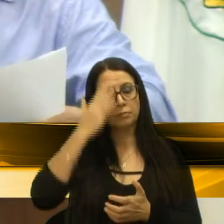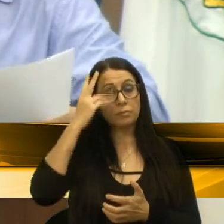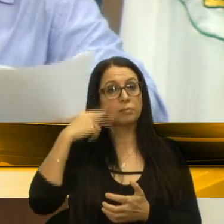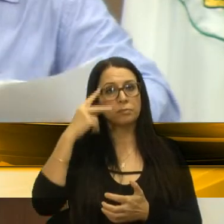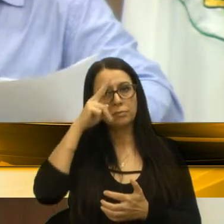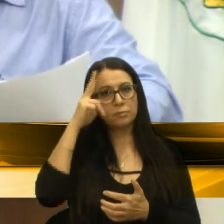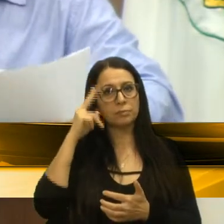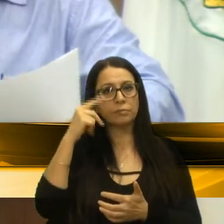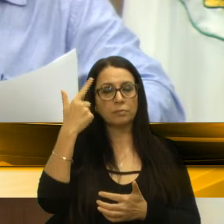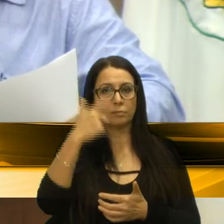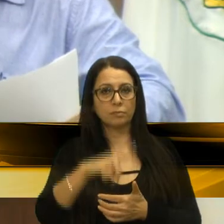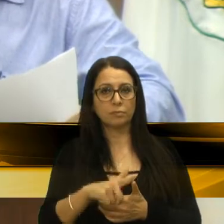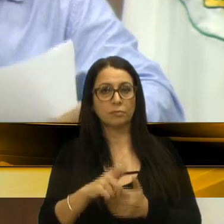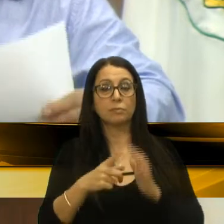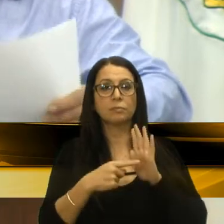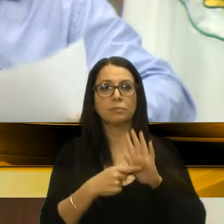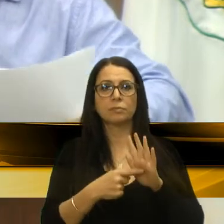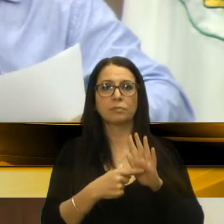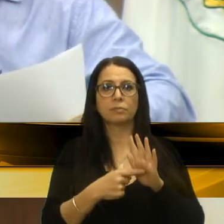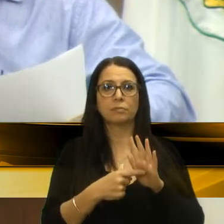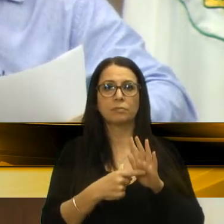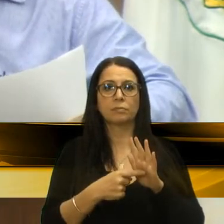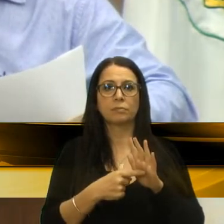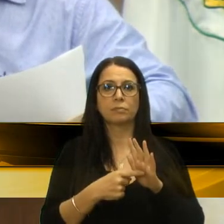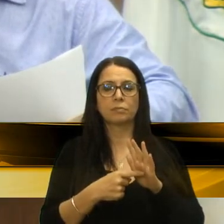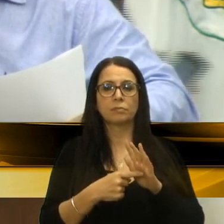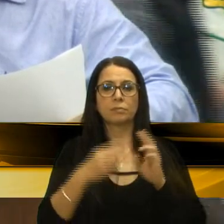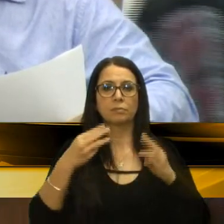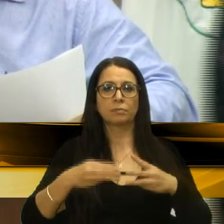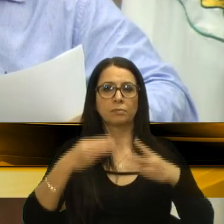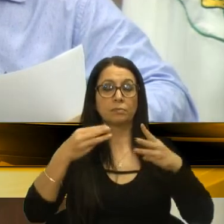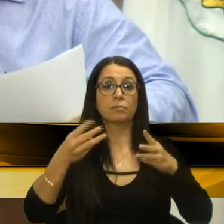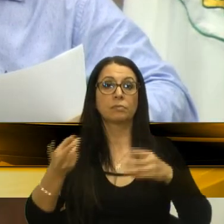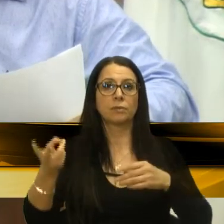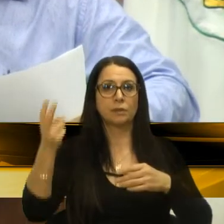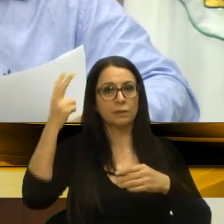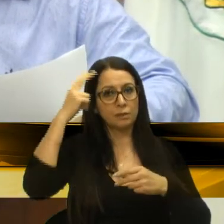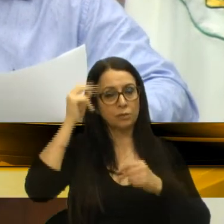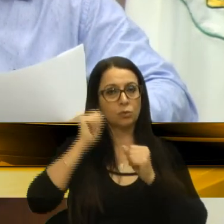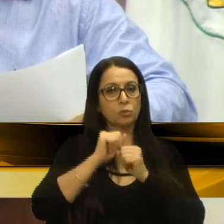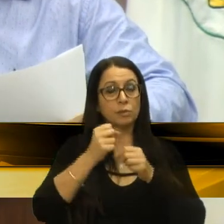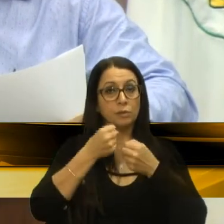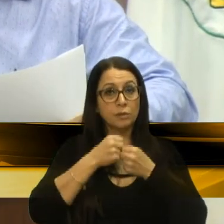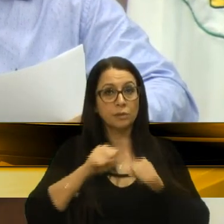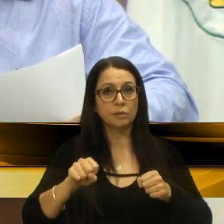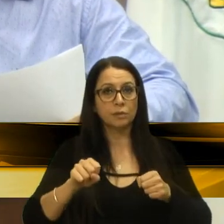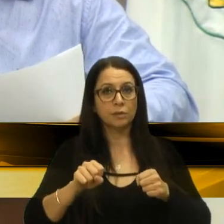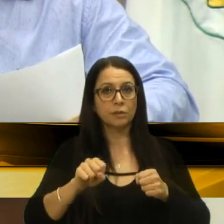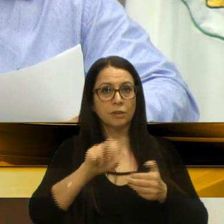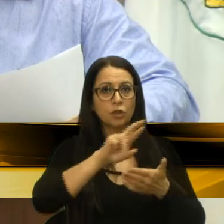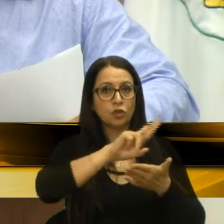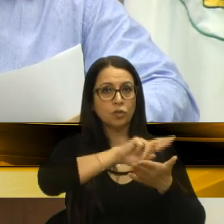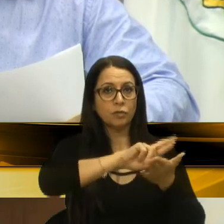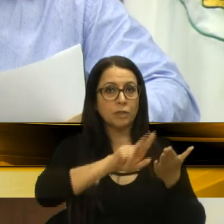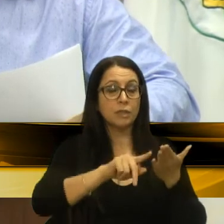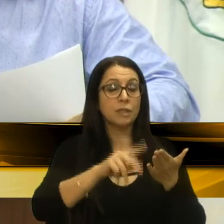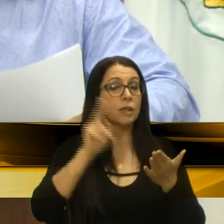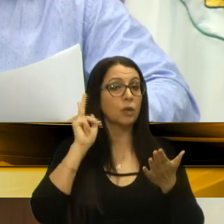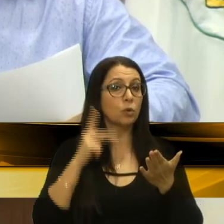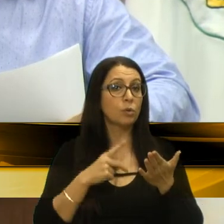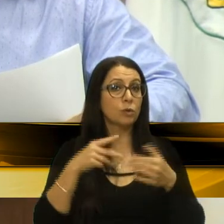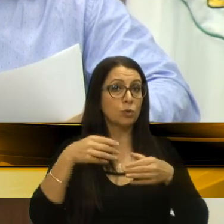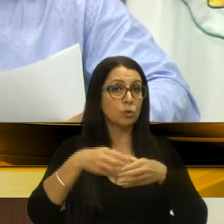Novamente, eu mostro. O Ministério da Cultura, por meio da Secretaria de Diversidade, reconhece o